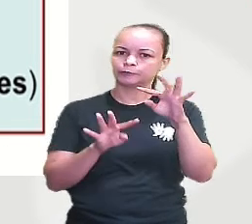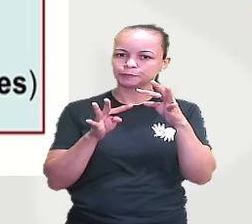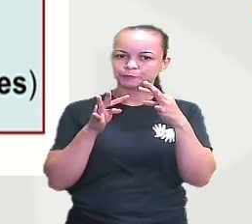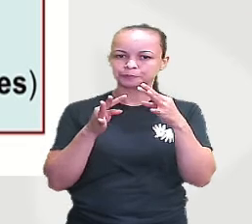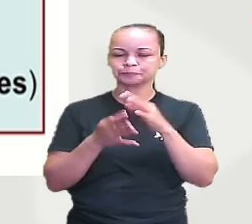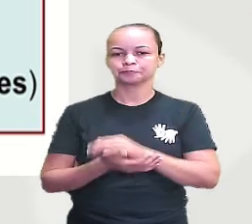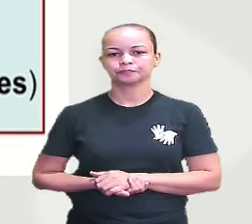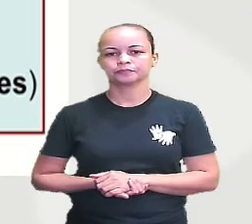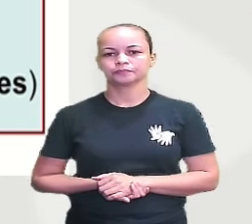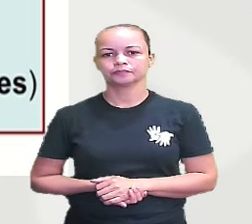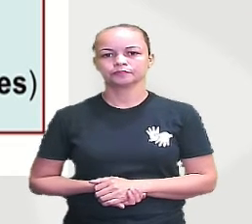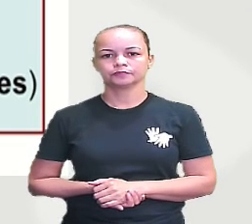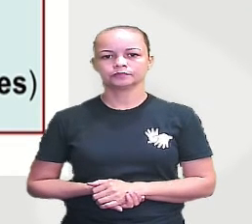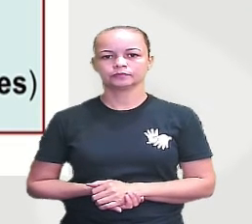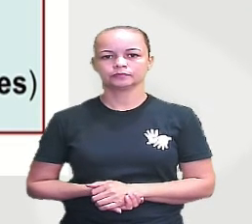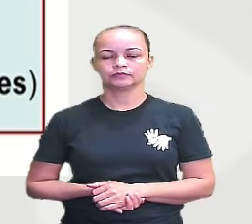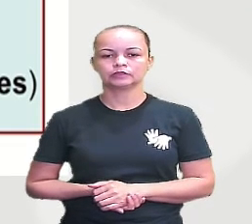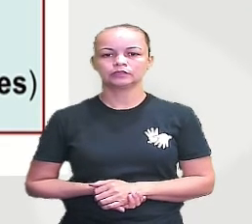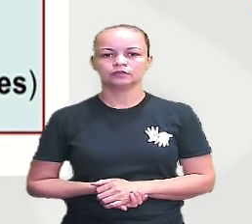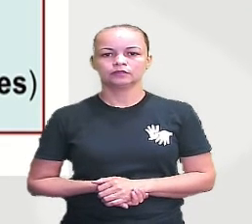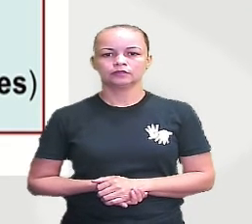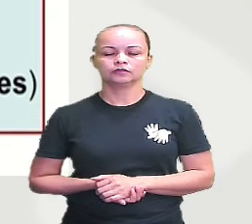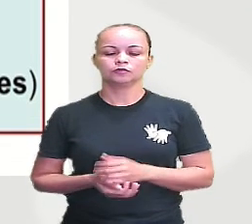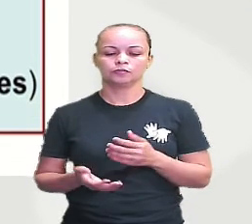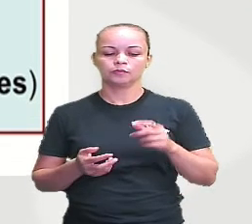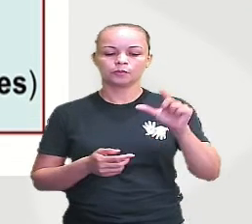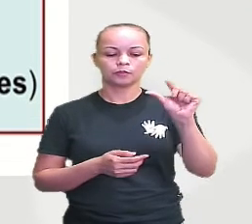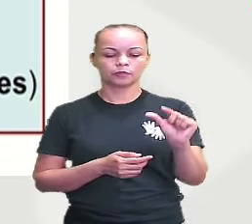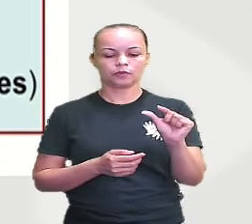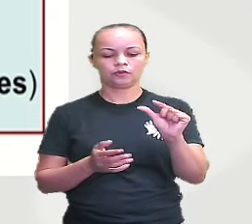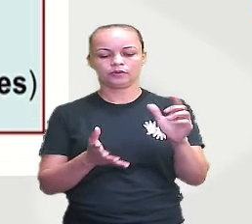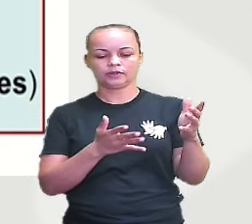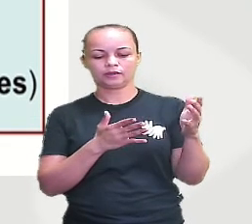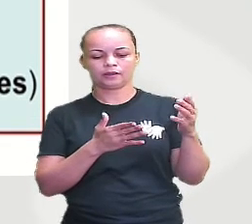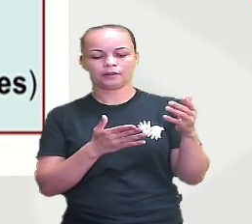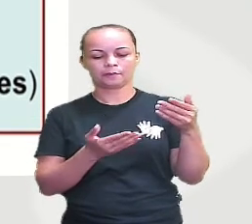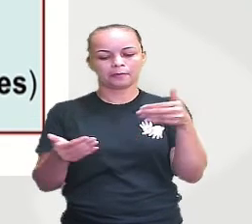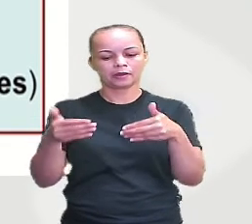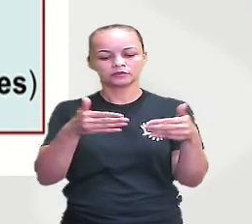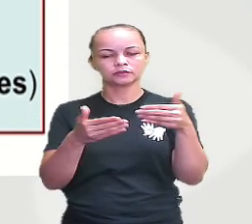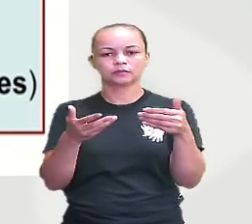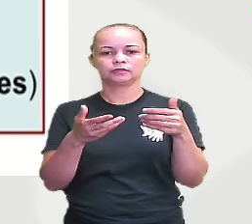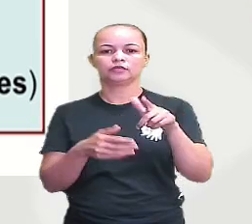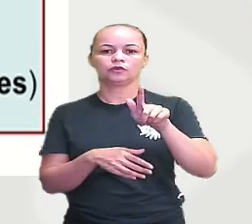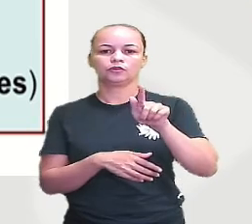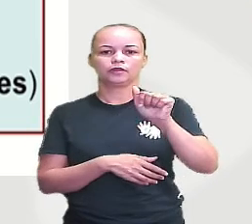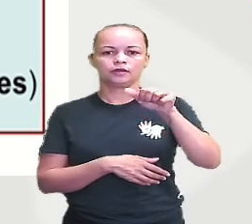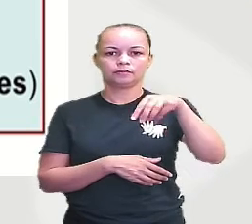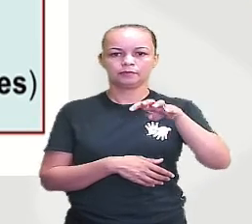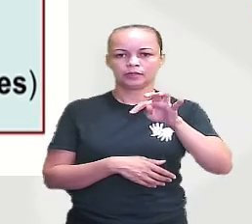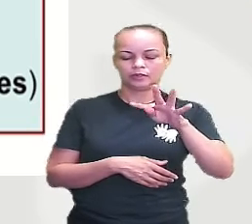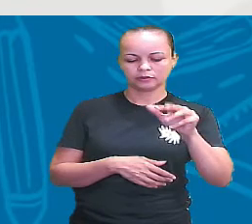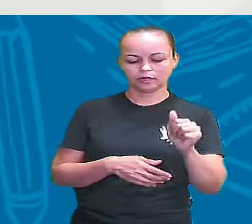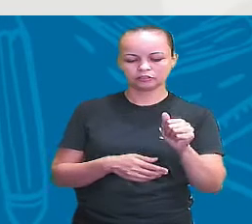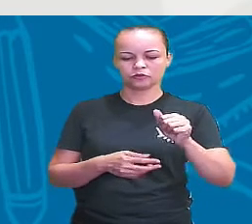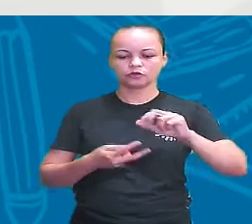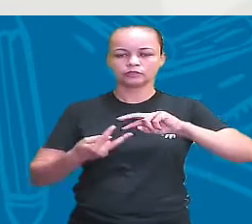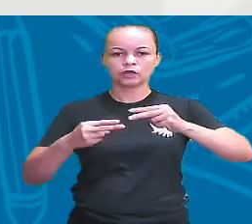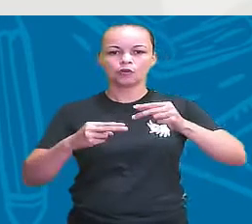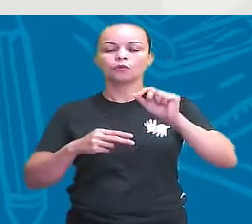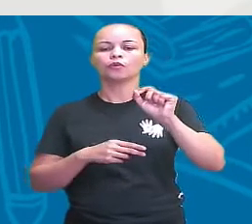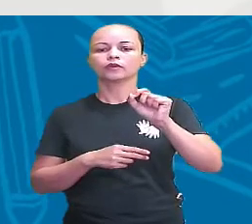E aí, com pouca variabilidade genética, vão originar clones. Volta aqui comigo, por favor, produção.